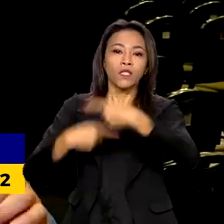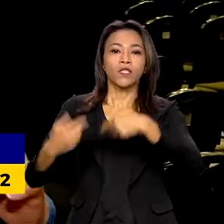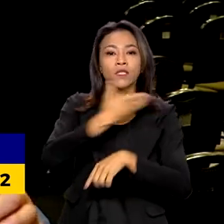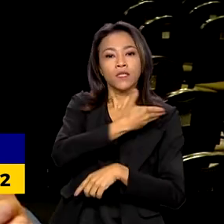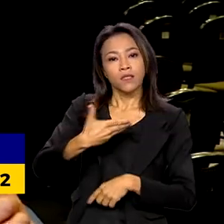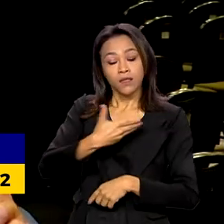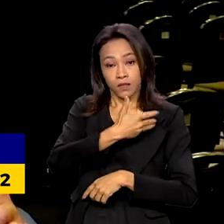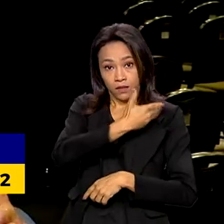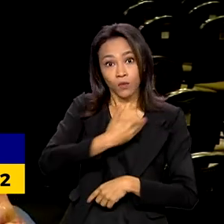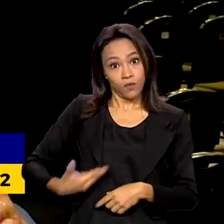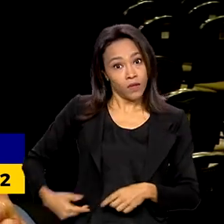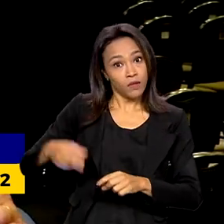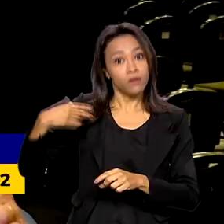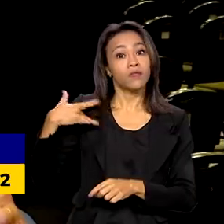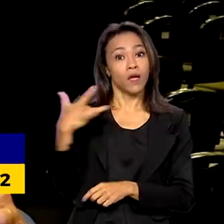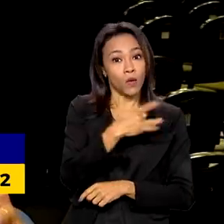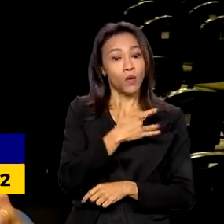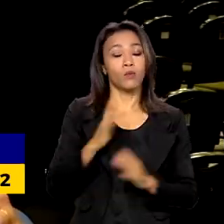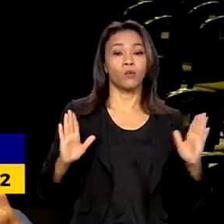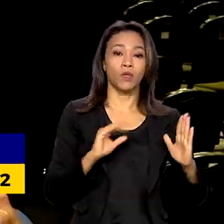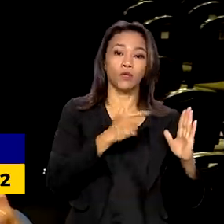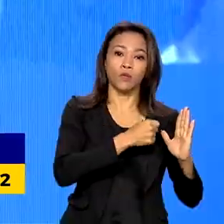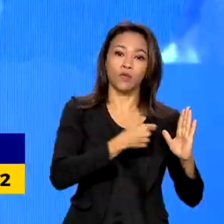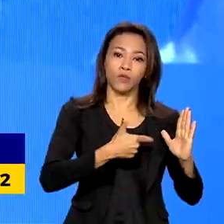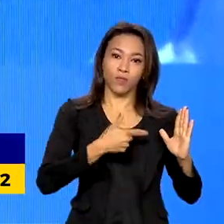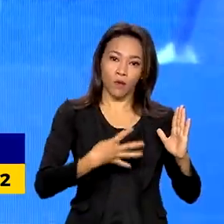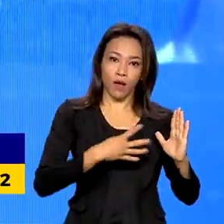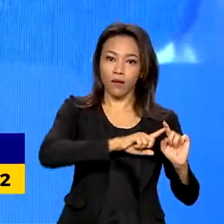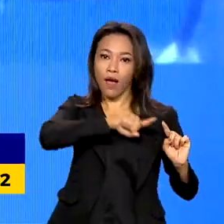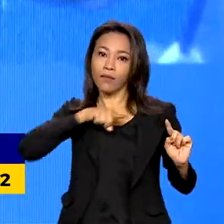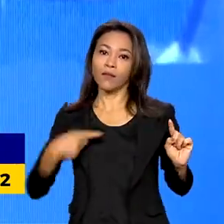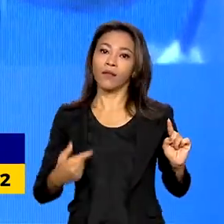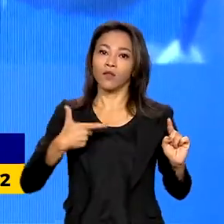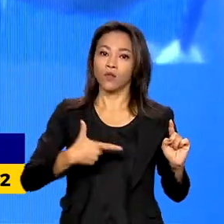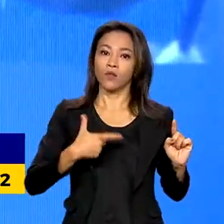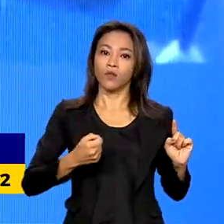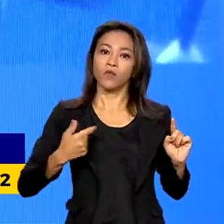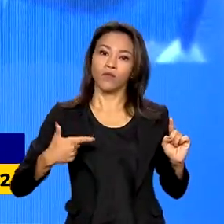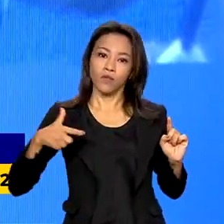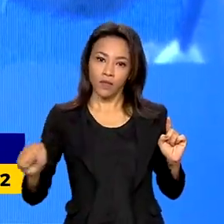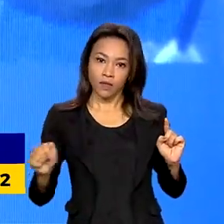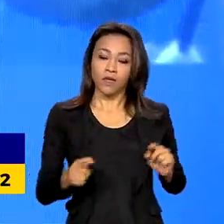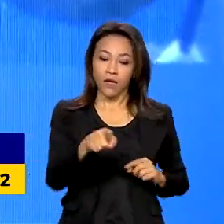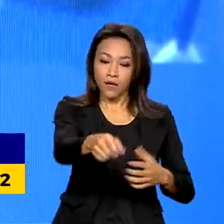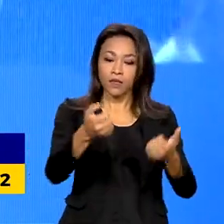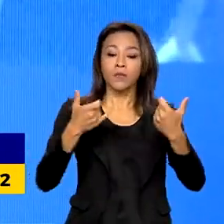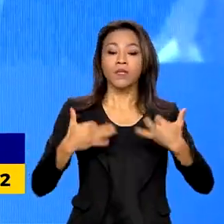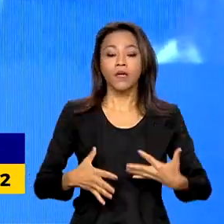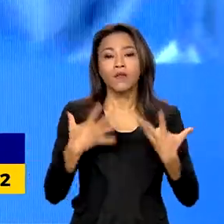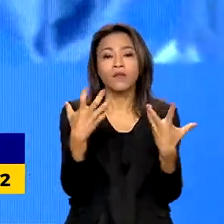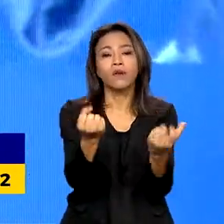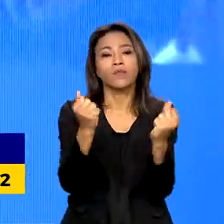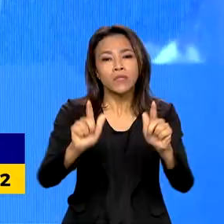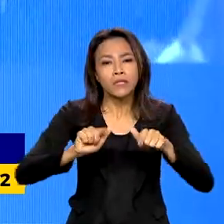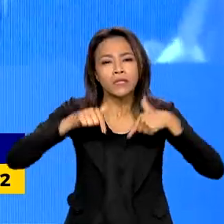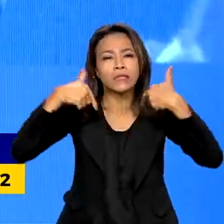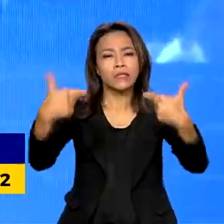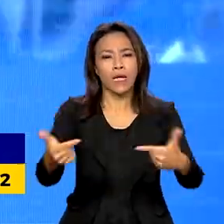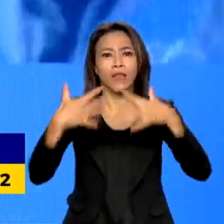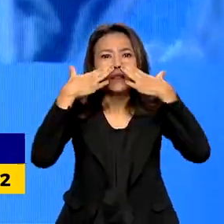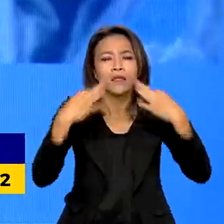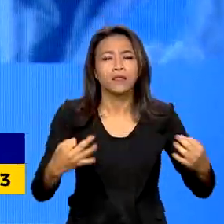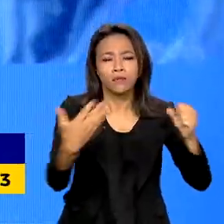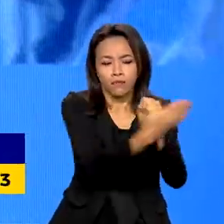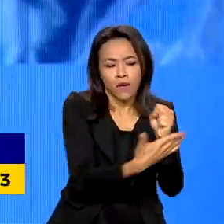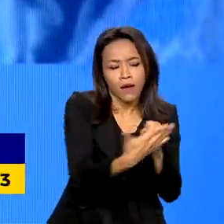período de 2024 a 2027. Nós vamos trabalhar para fortalecer a atenção primária, a